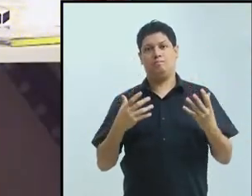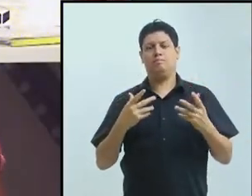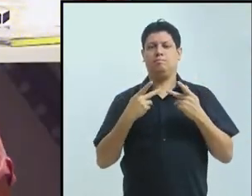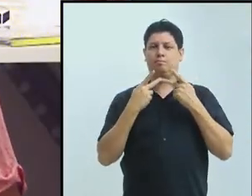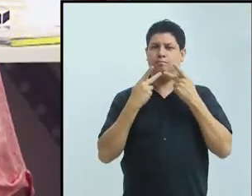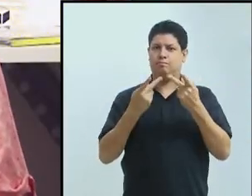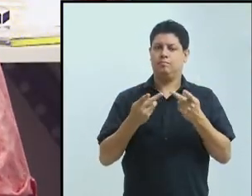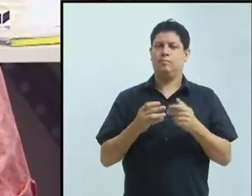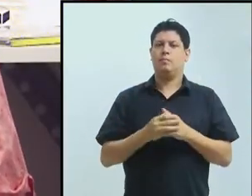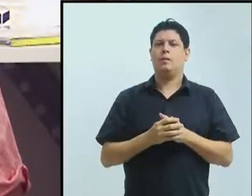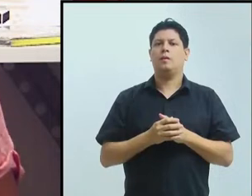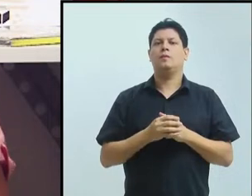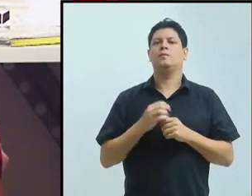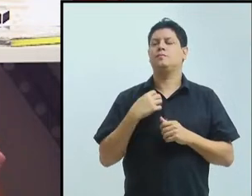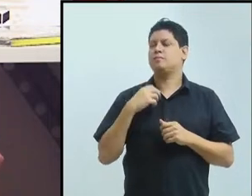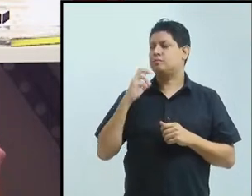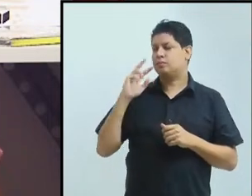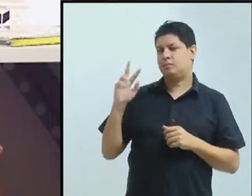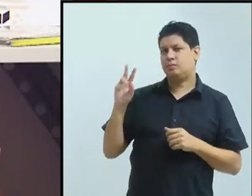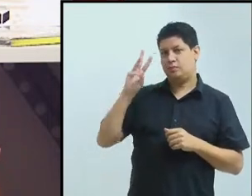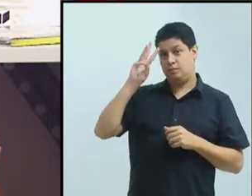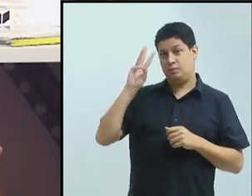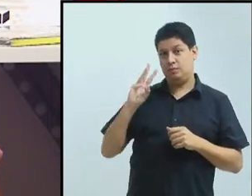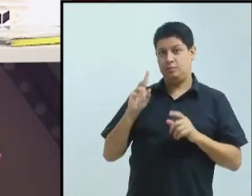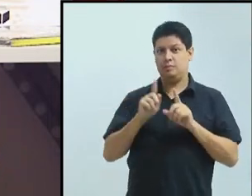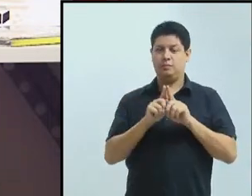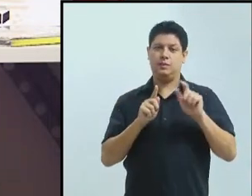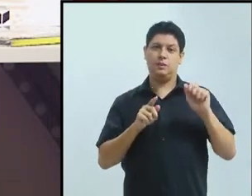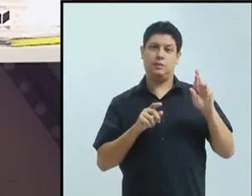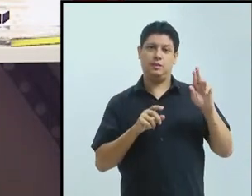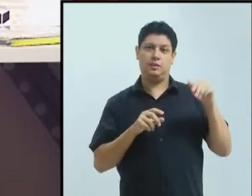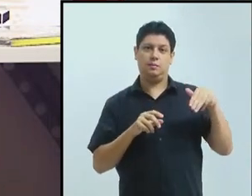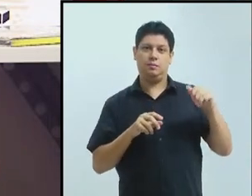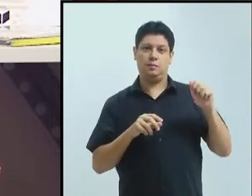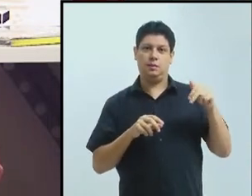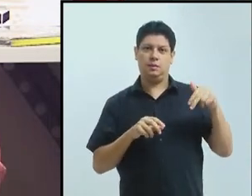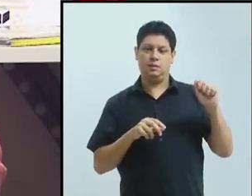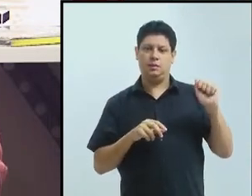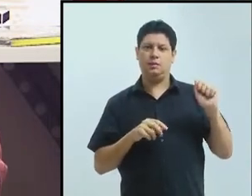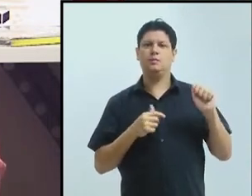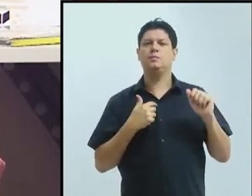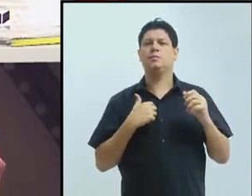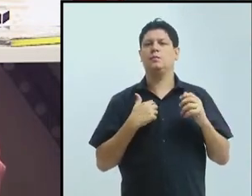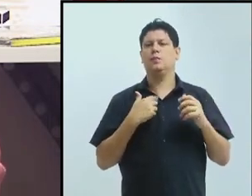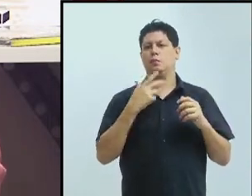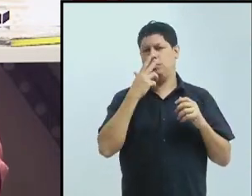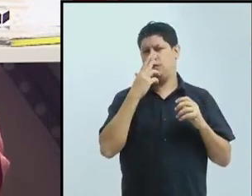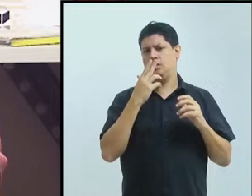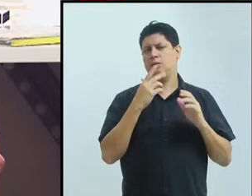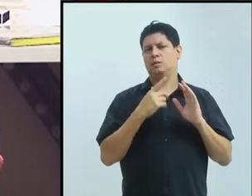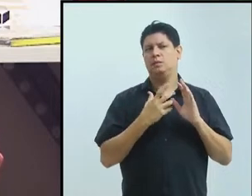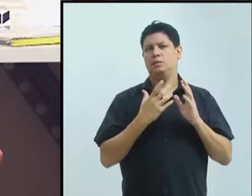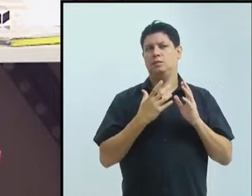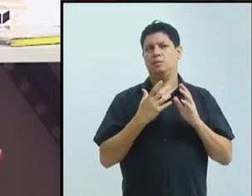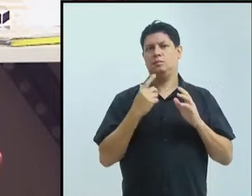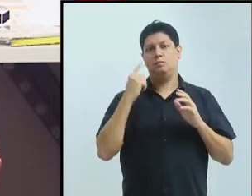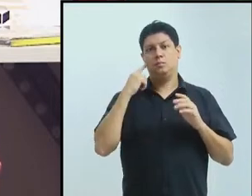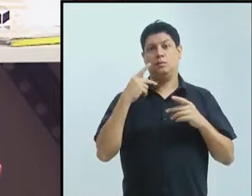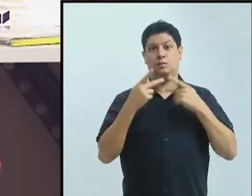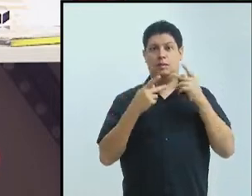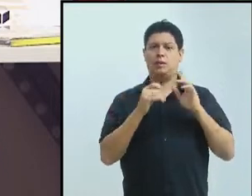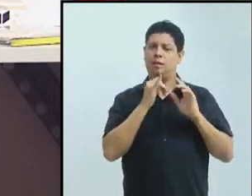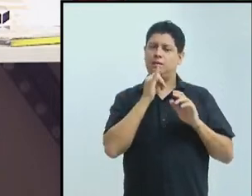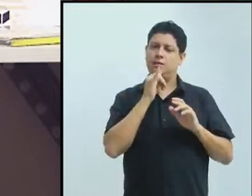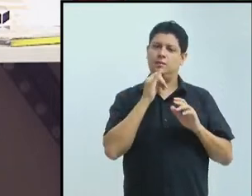Achei ouvindo a Valquíria e Germana, achei que a minha fala ia acabar entrando um pouco como um exemplo do que elas estavam falando. Então, espero que tenha